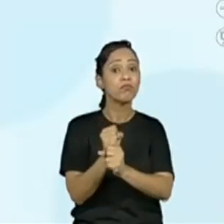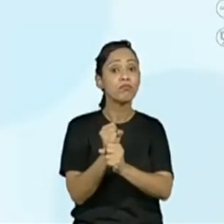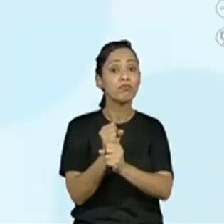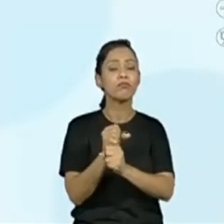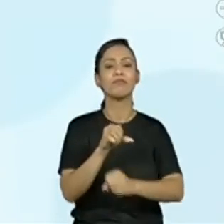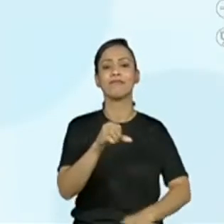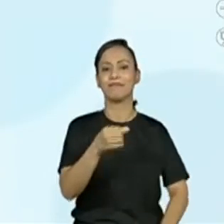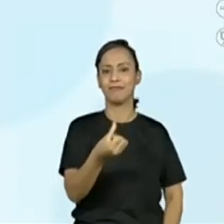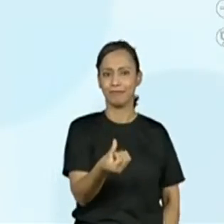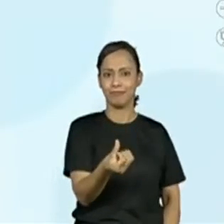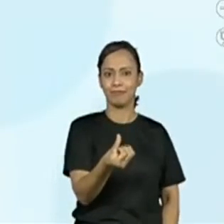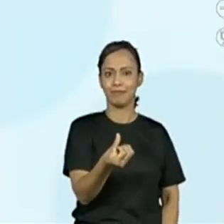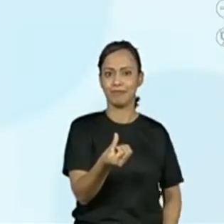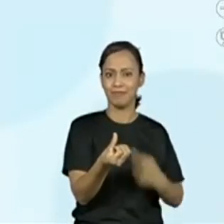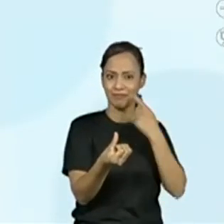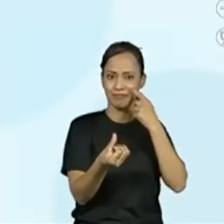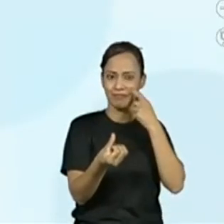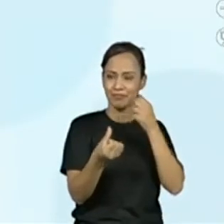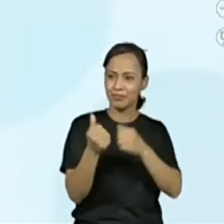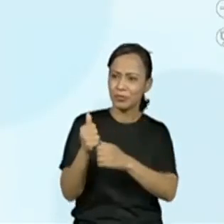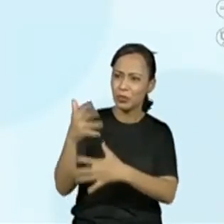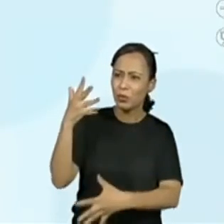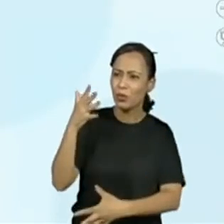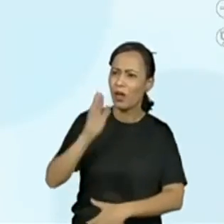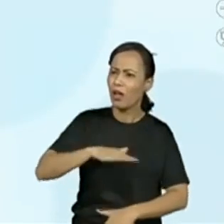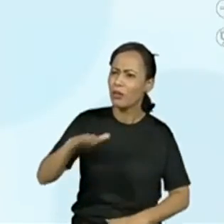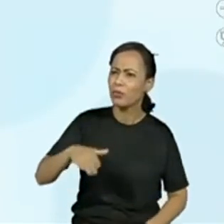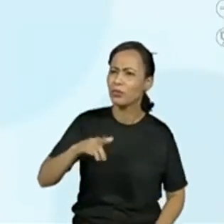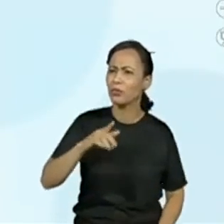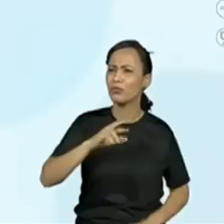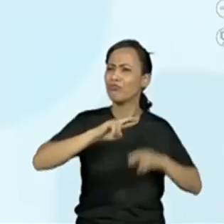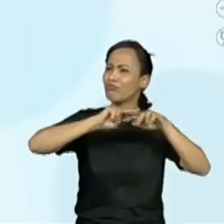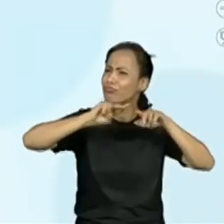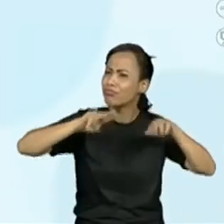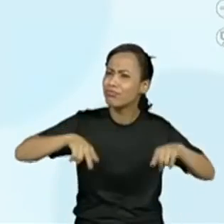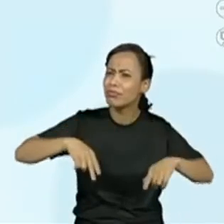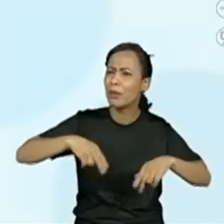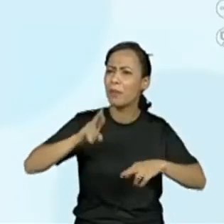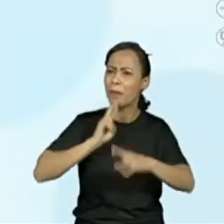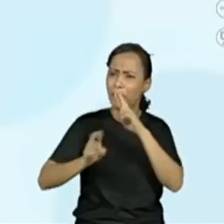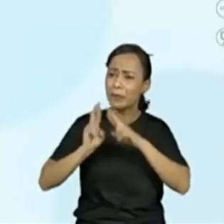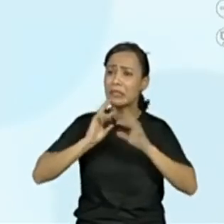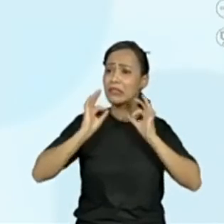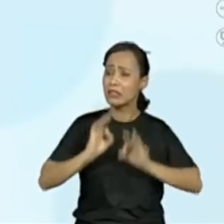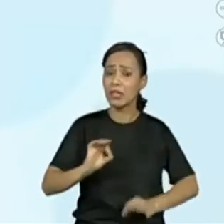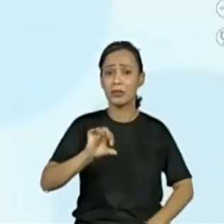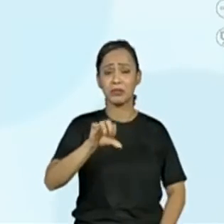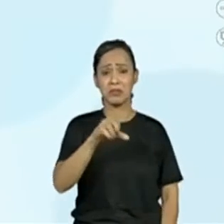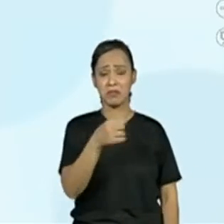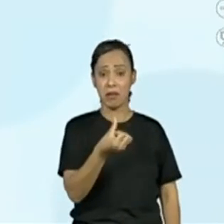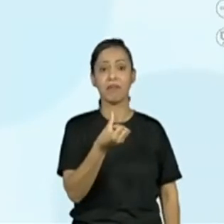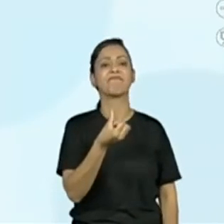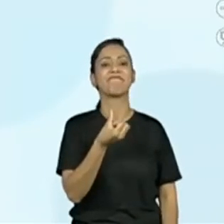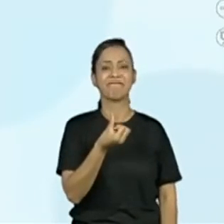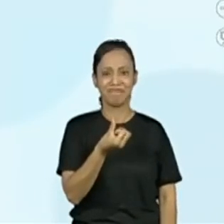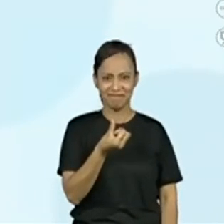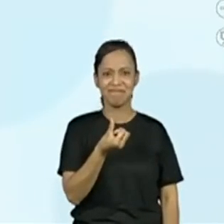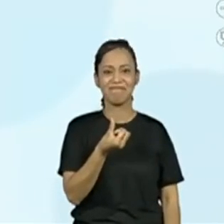mesmo. Gabriel, a Vitória, a Júlia aí participando conosco, é isso mesmo. Número 6.